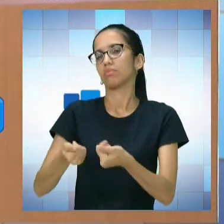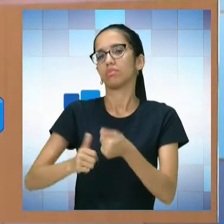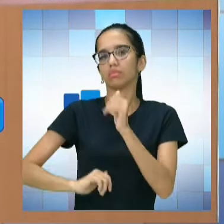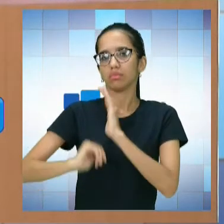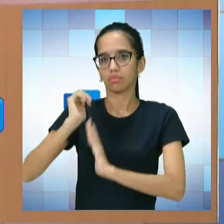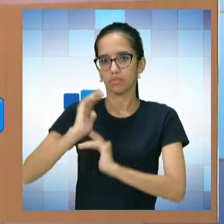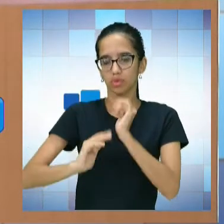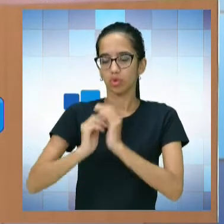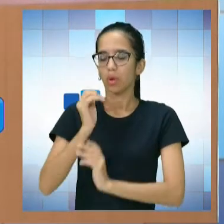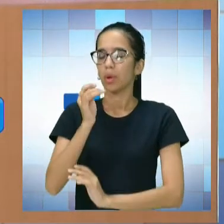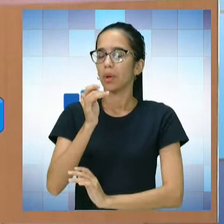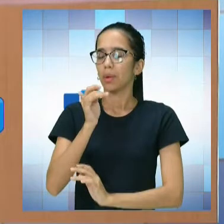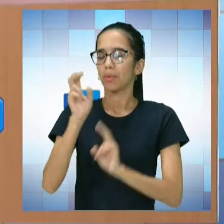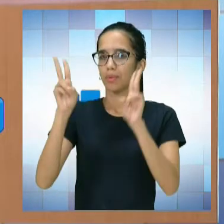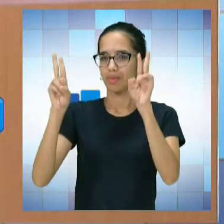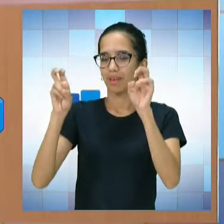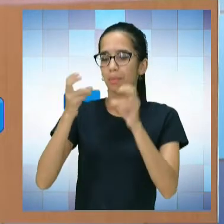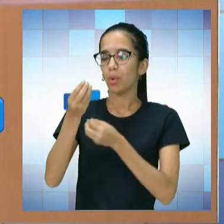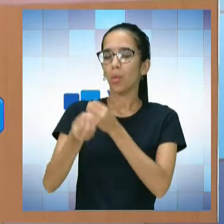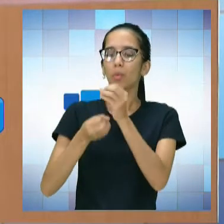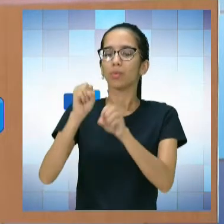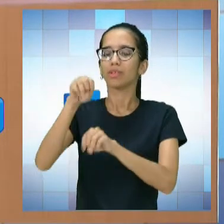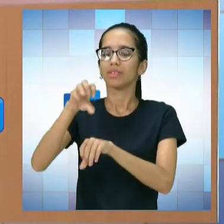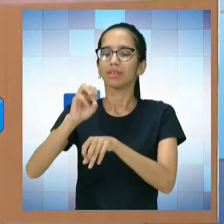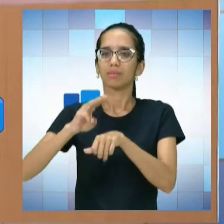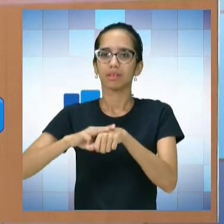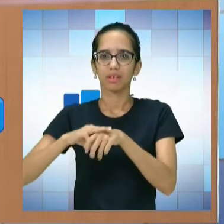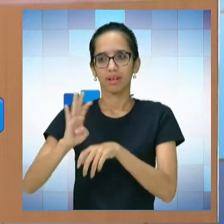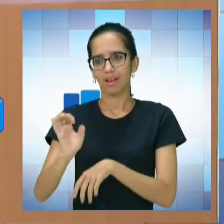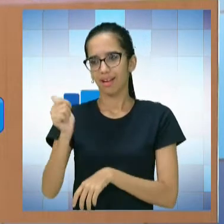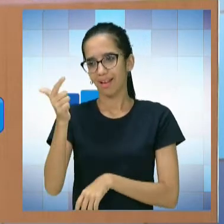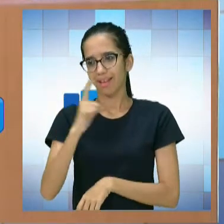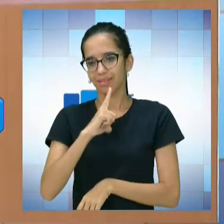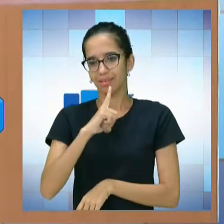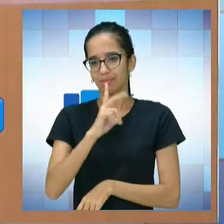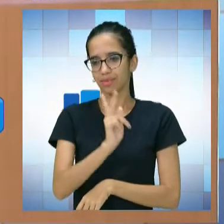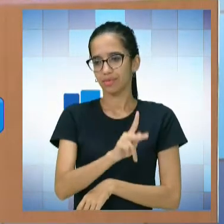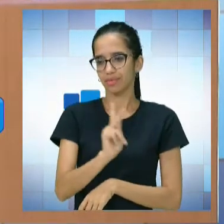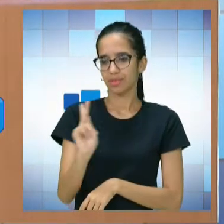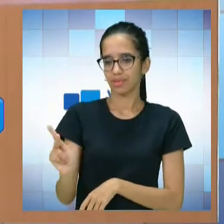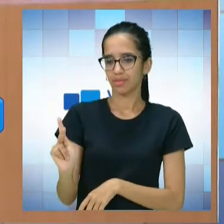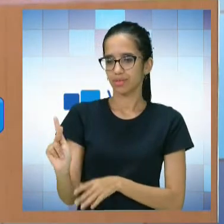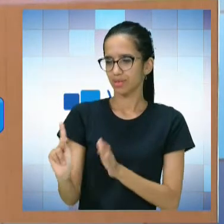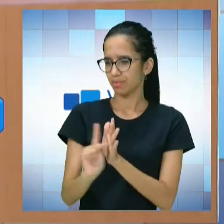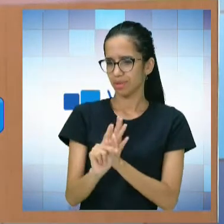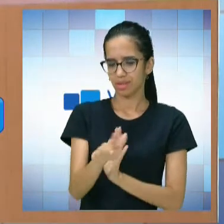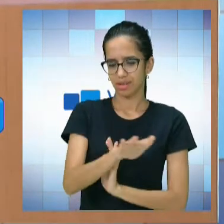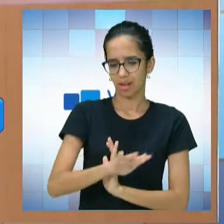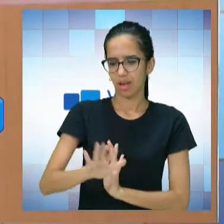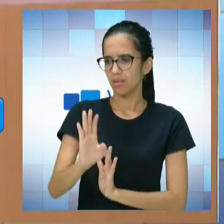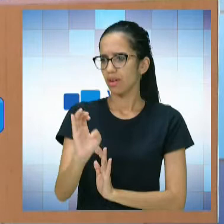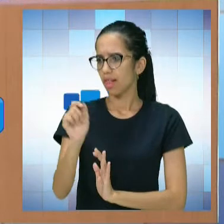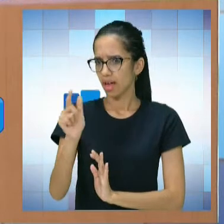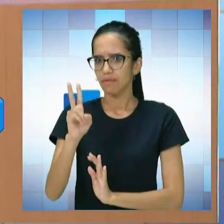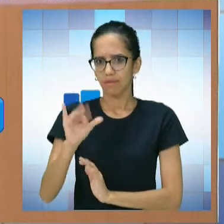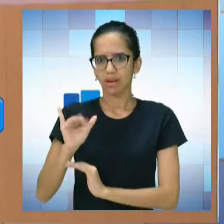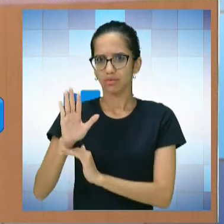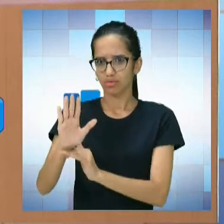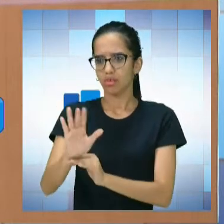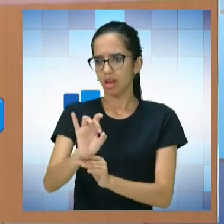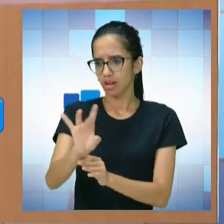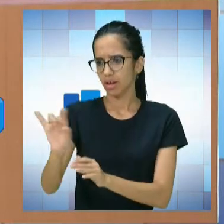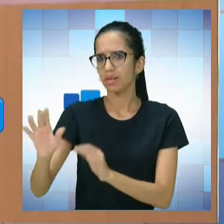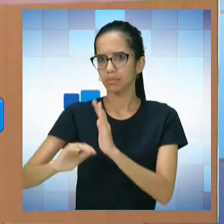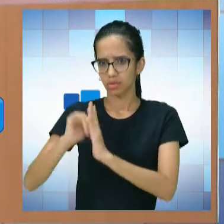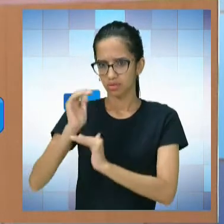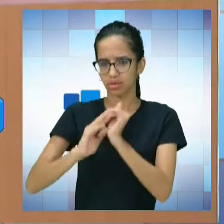ensinar matemática, evidentemente que existem professores que não são da área, isso também vai ajudar na área de cada profissional desse, né?